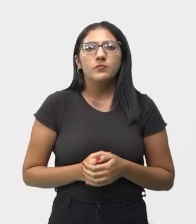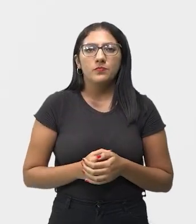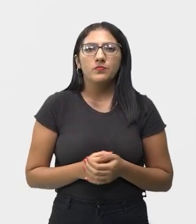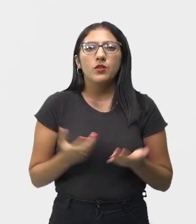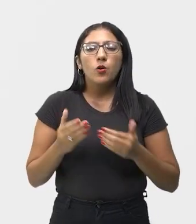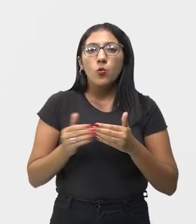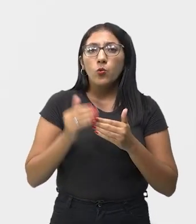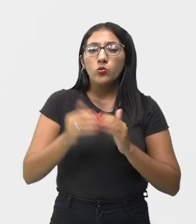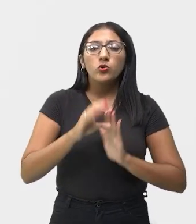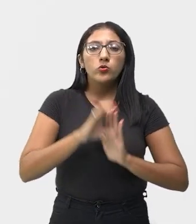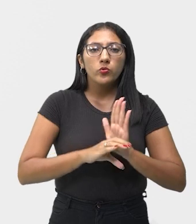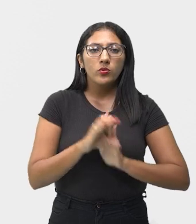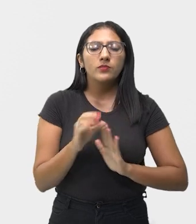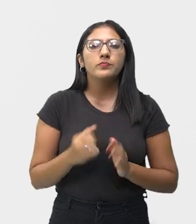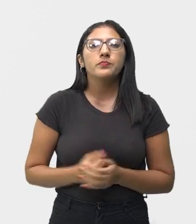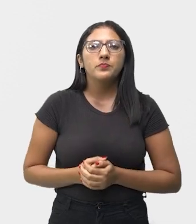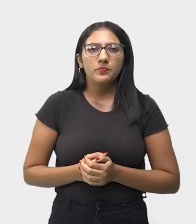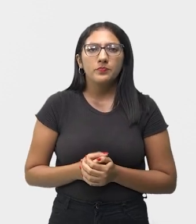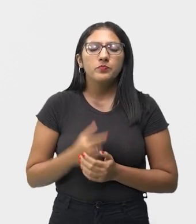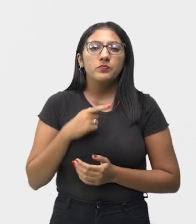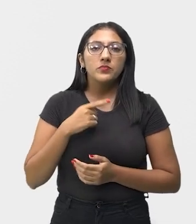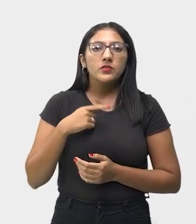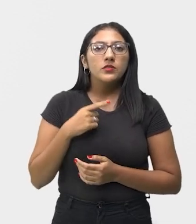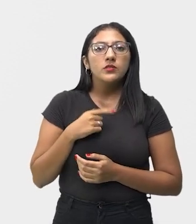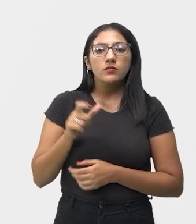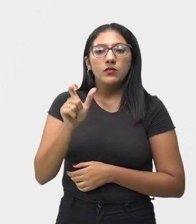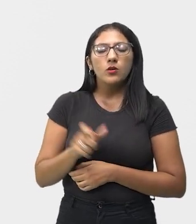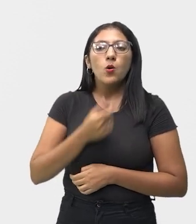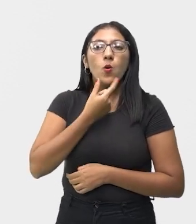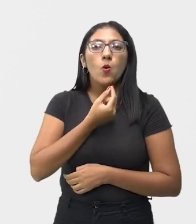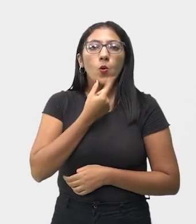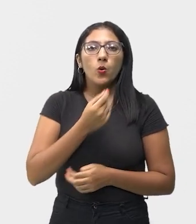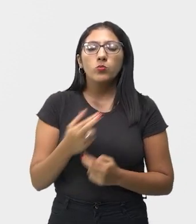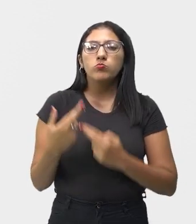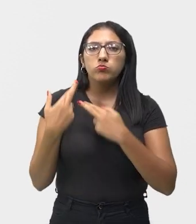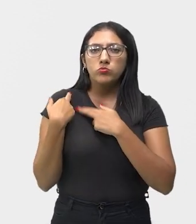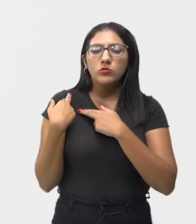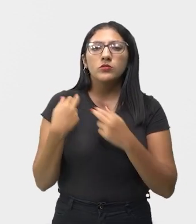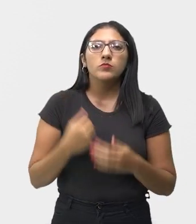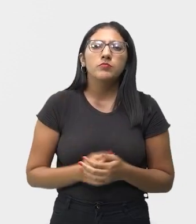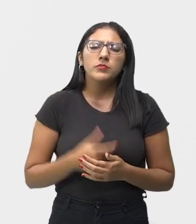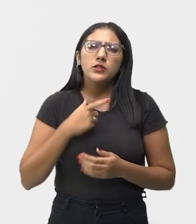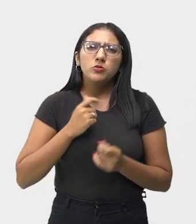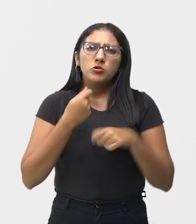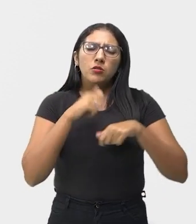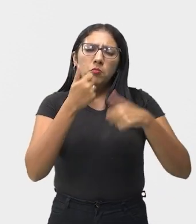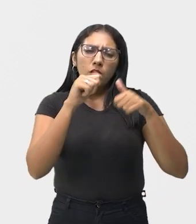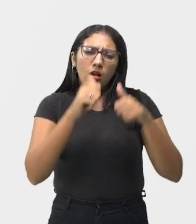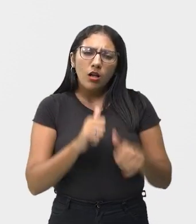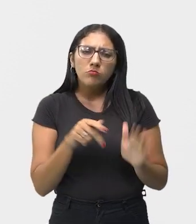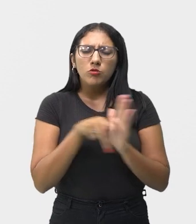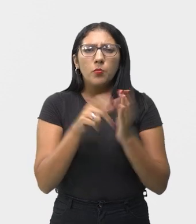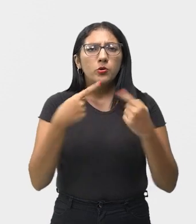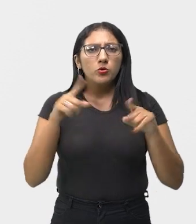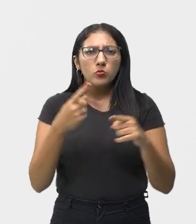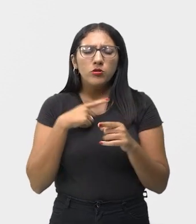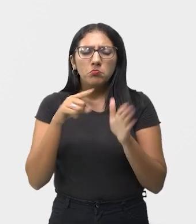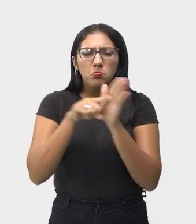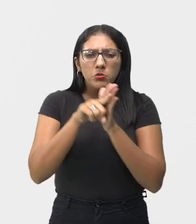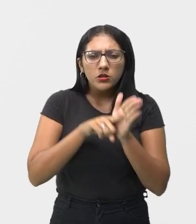conceito, com o Papa Gregório I, ou Gregório Magno, a análise musical foi aprofundada,